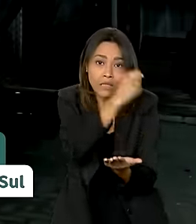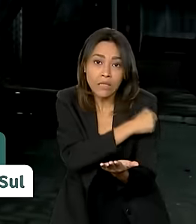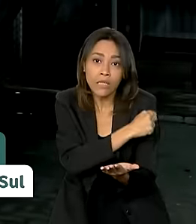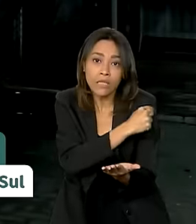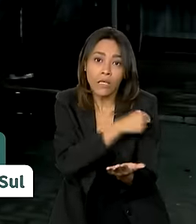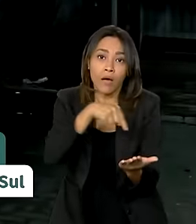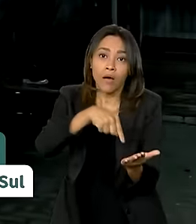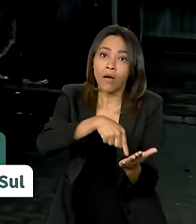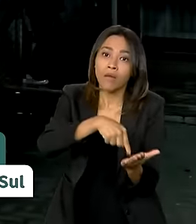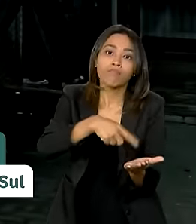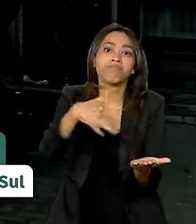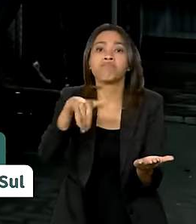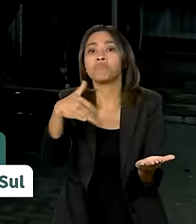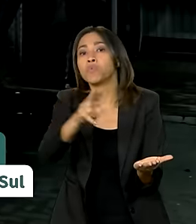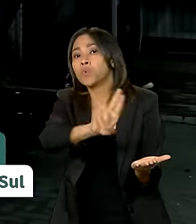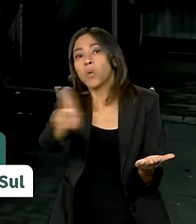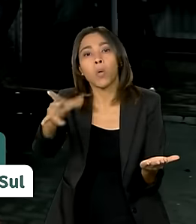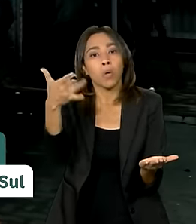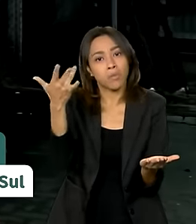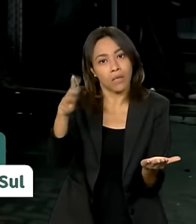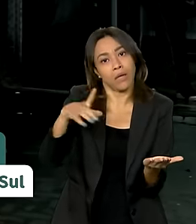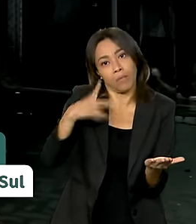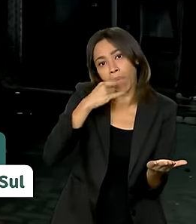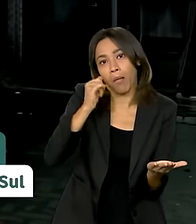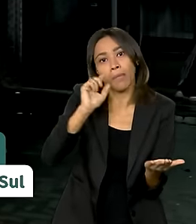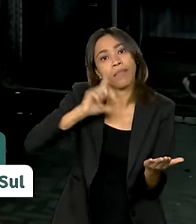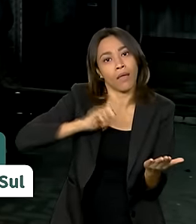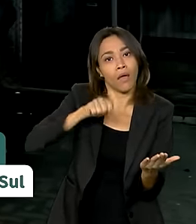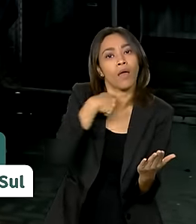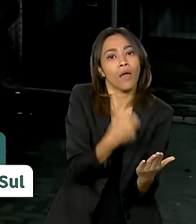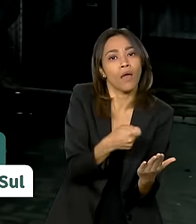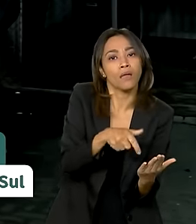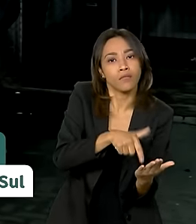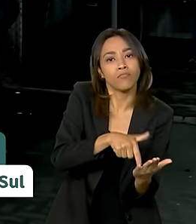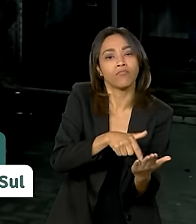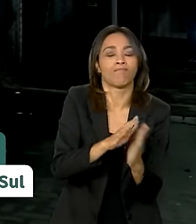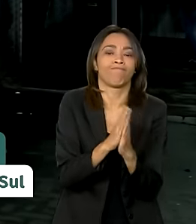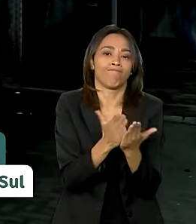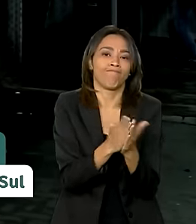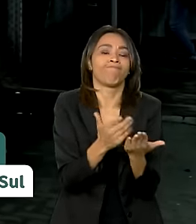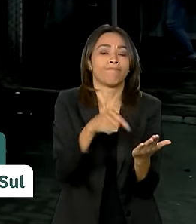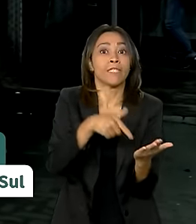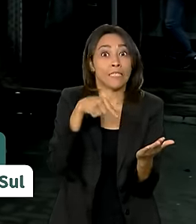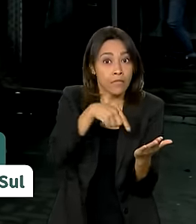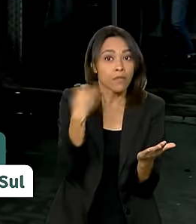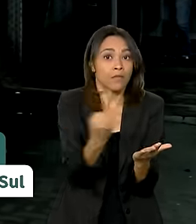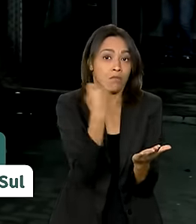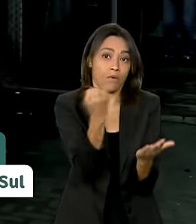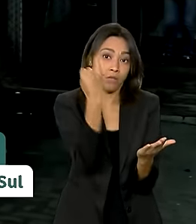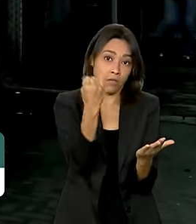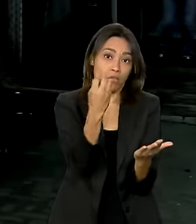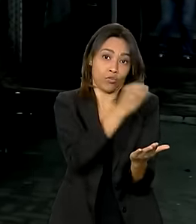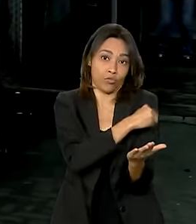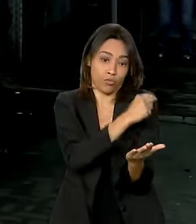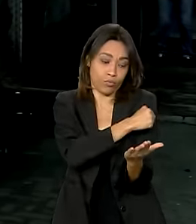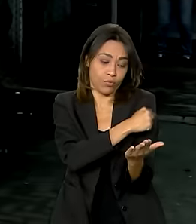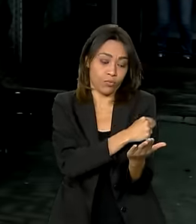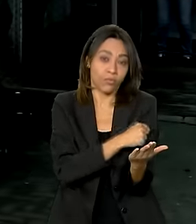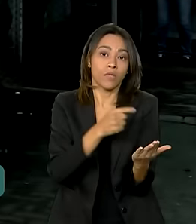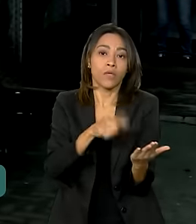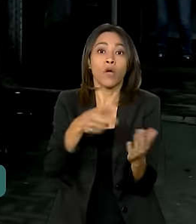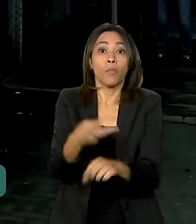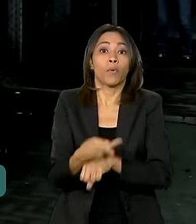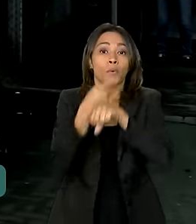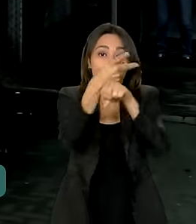vacinação, ou seja lá qual é o nome que o mamãe e o papai dá desse dispositivo, é muito importante buscar aqui os